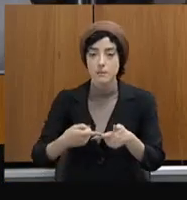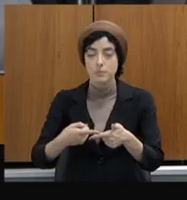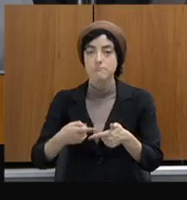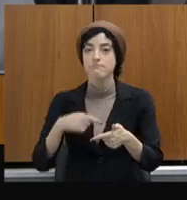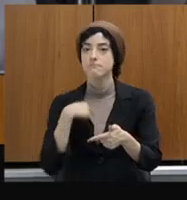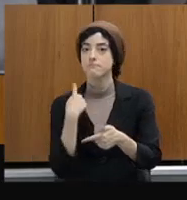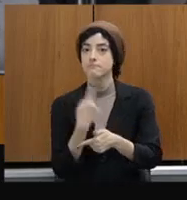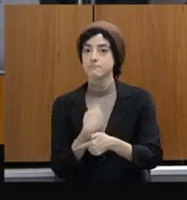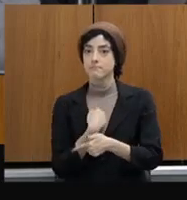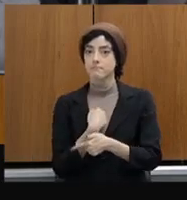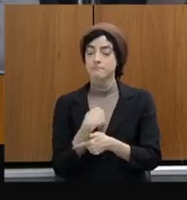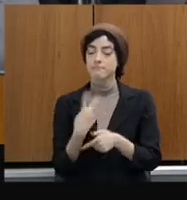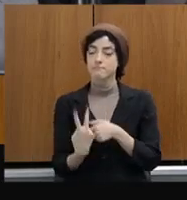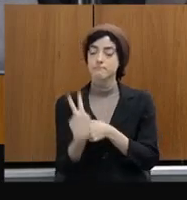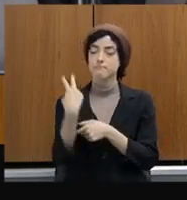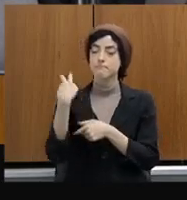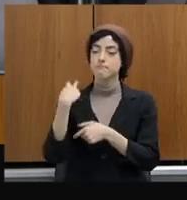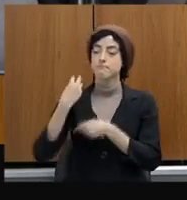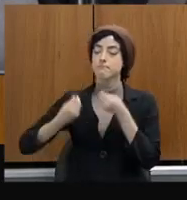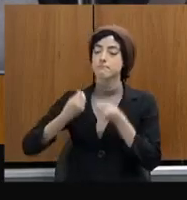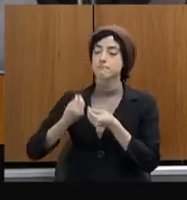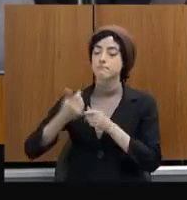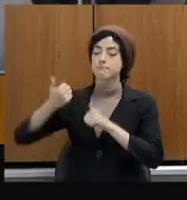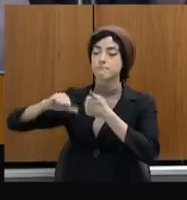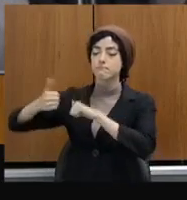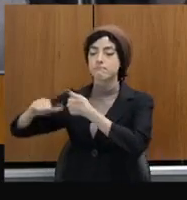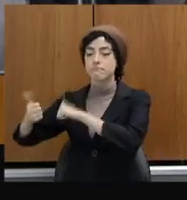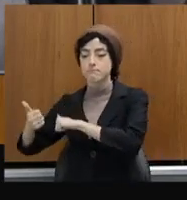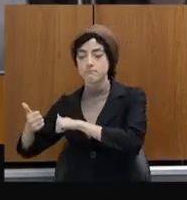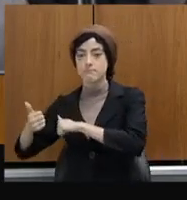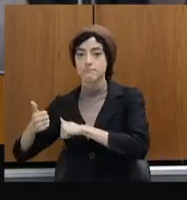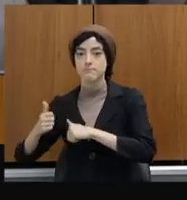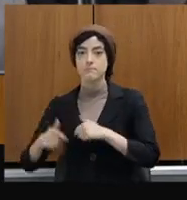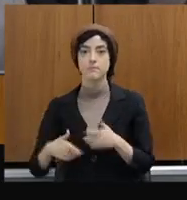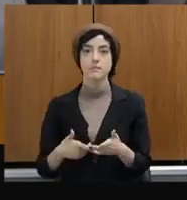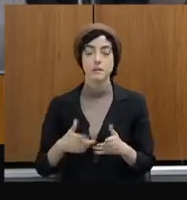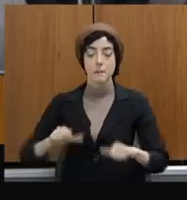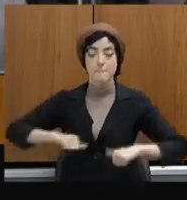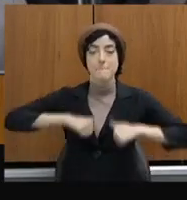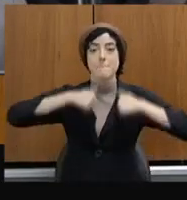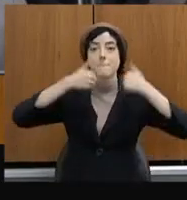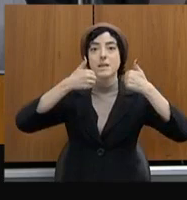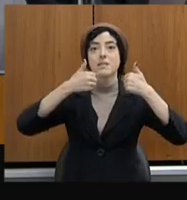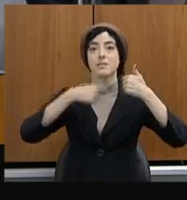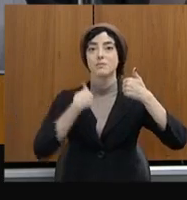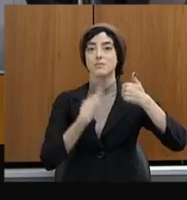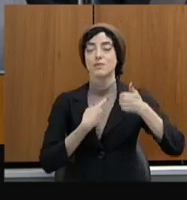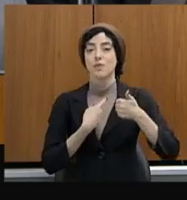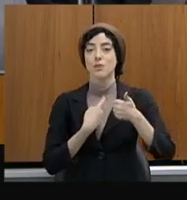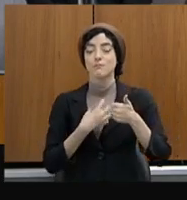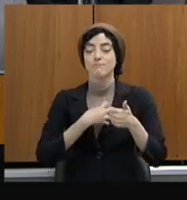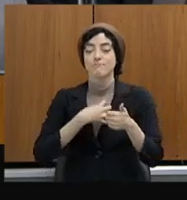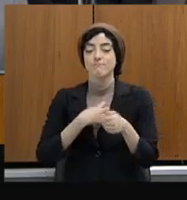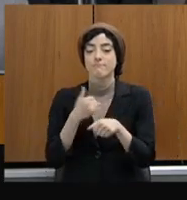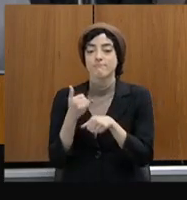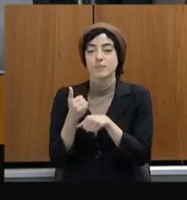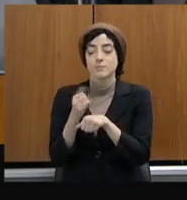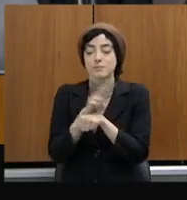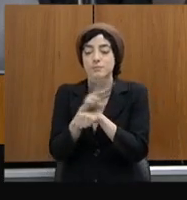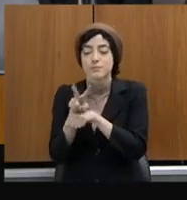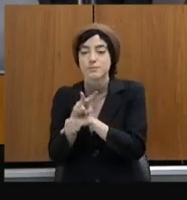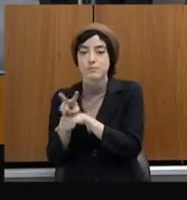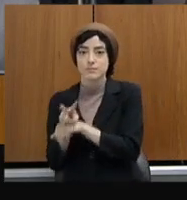o seu monitoramento. Pois bem, pode passar. Adiante. E a sobrepessoal,